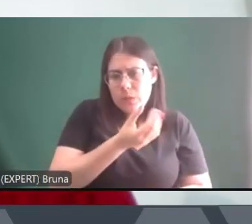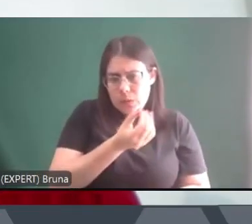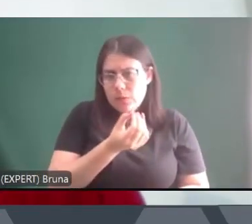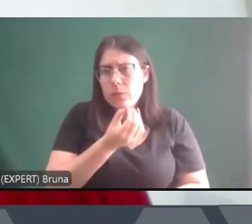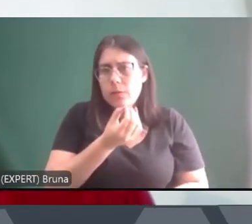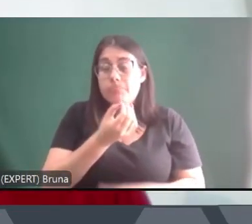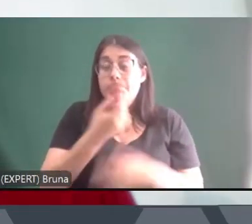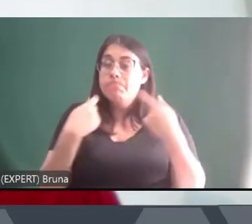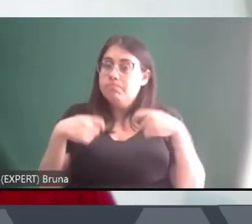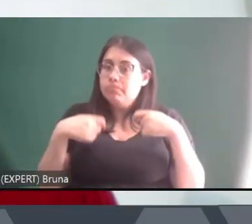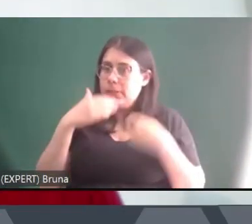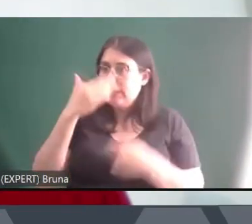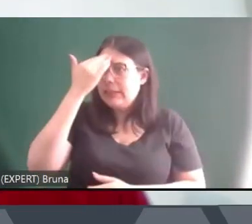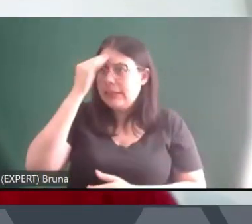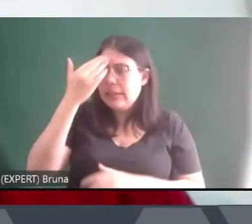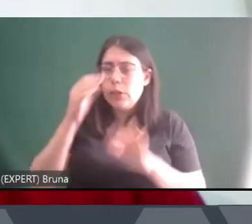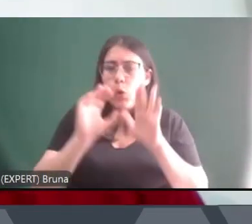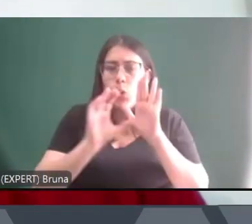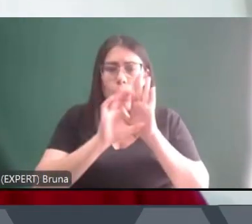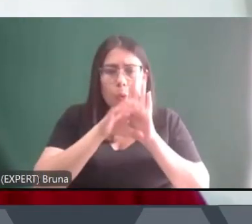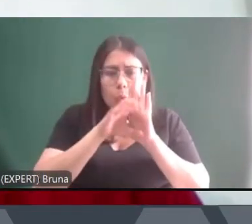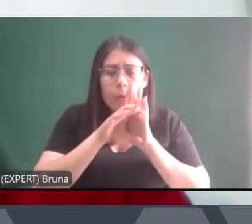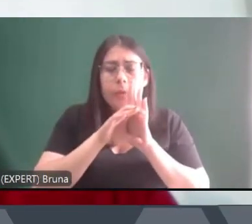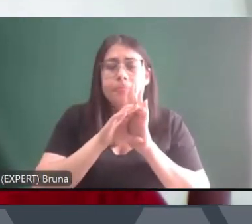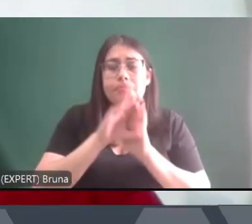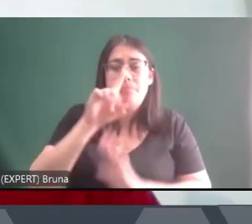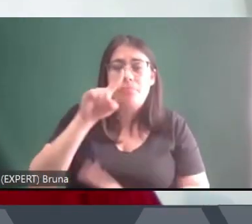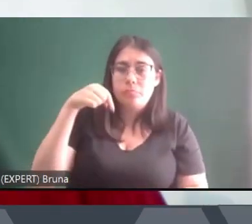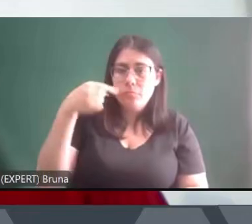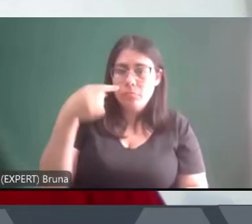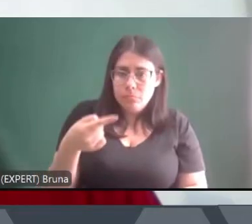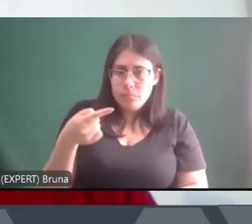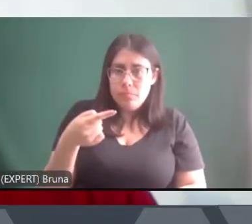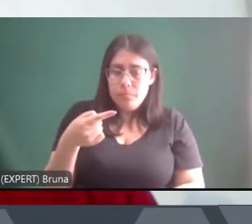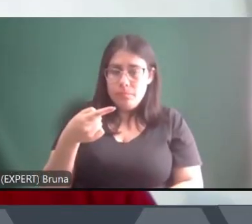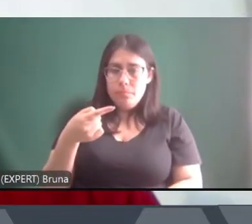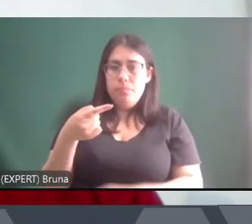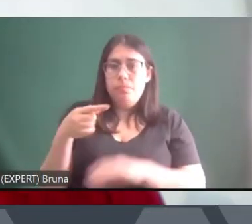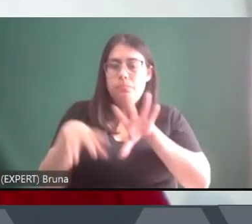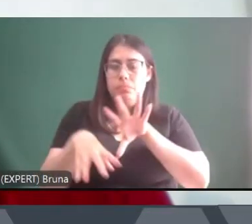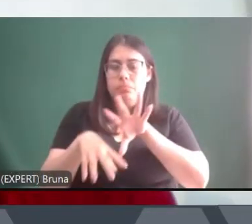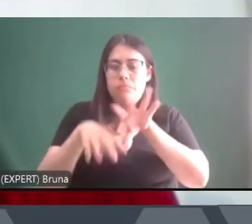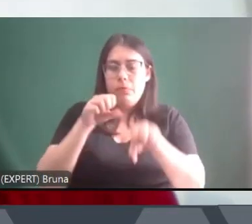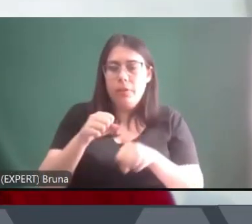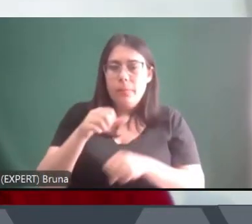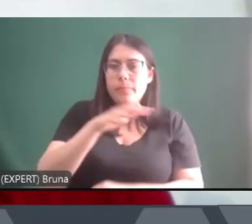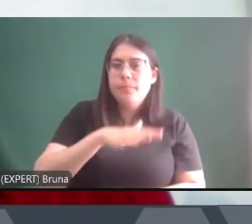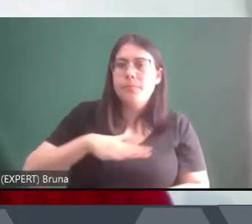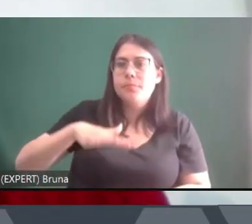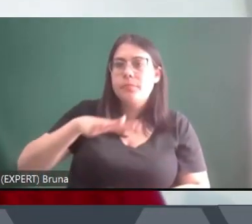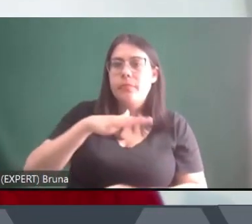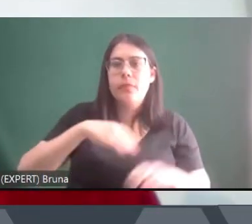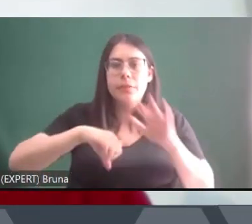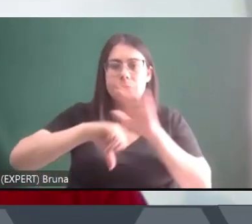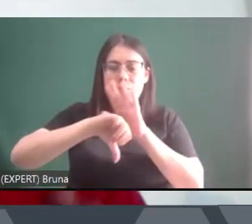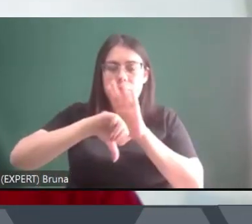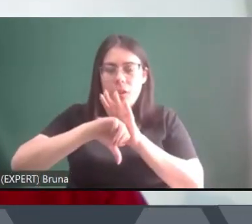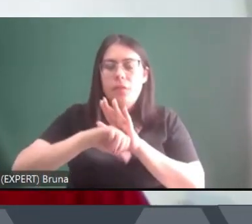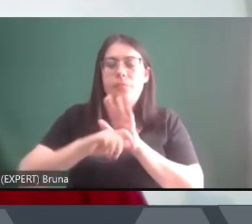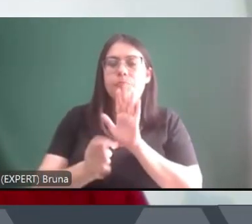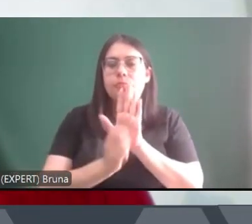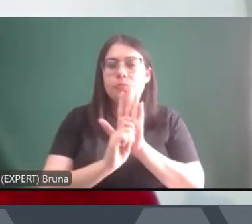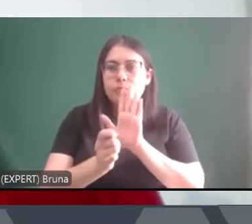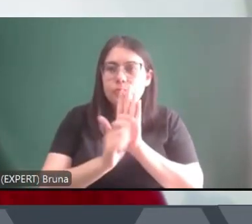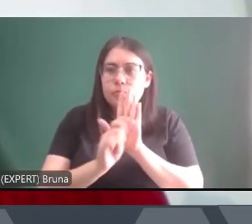para entender esse contexto. E depois na formação de um novo mercado criminal, que o mercado de drogas, que